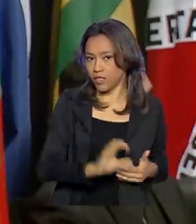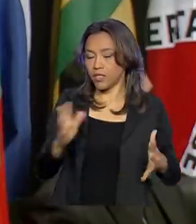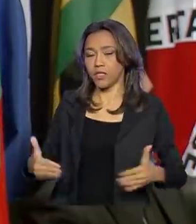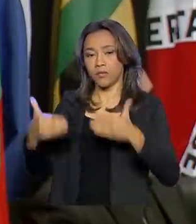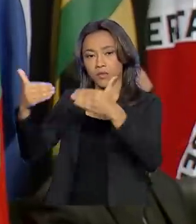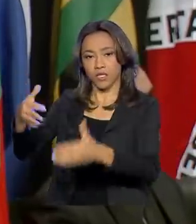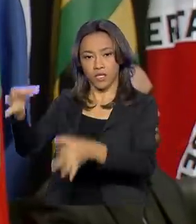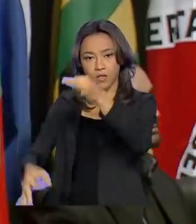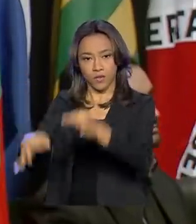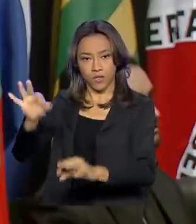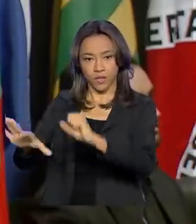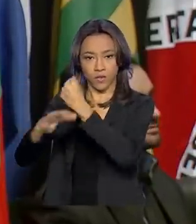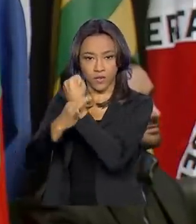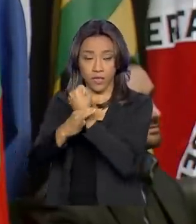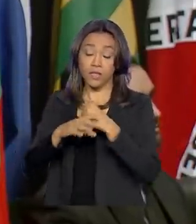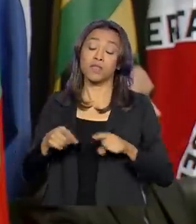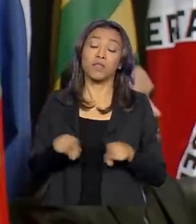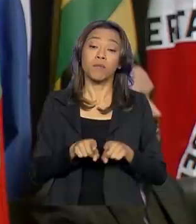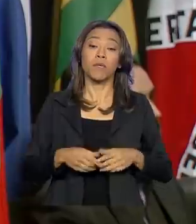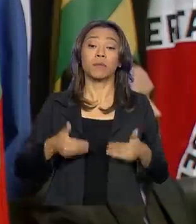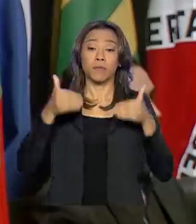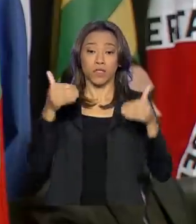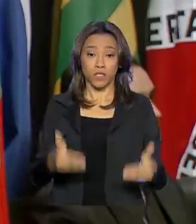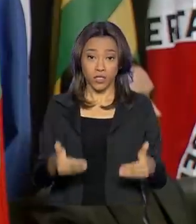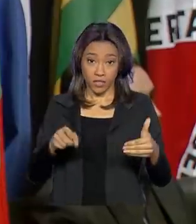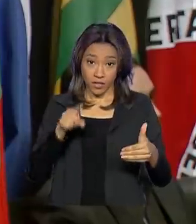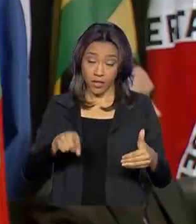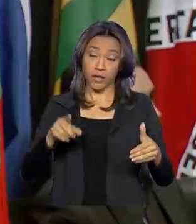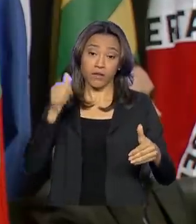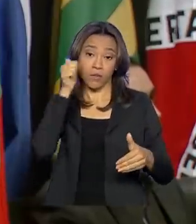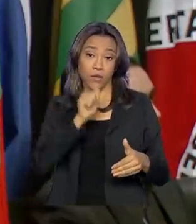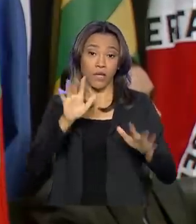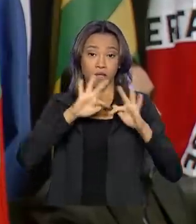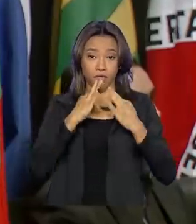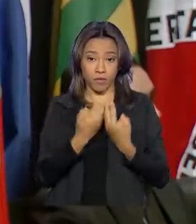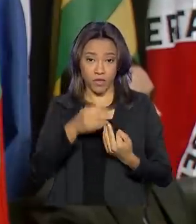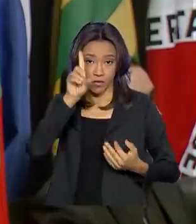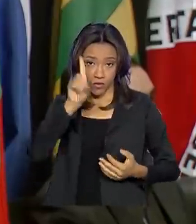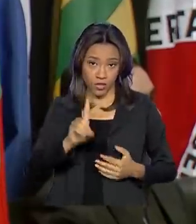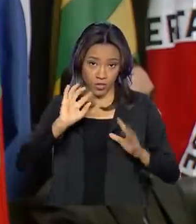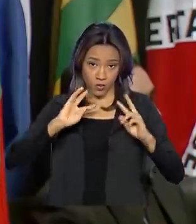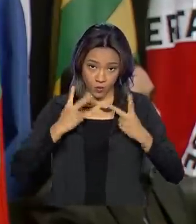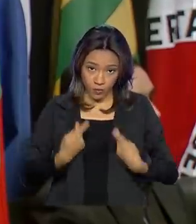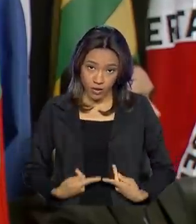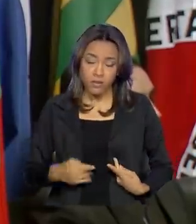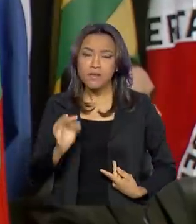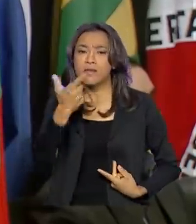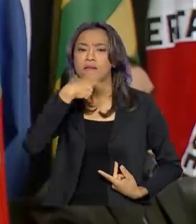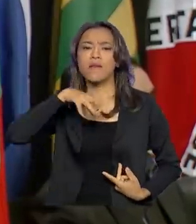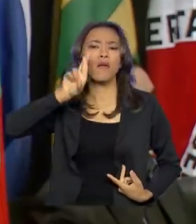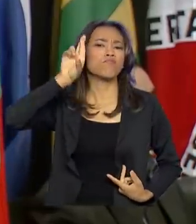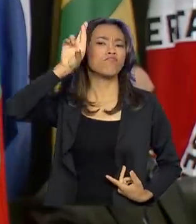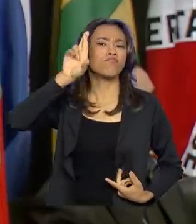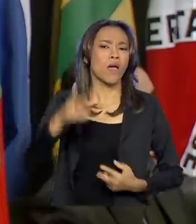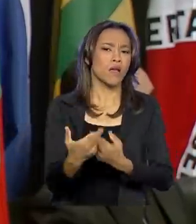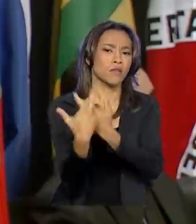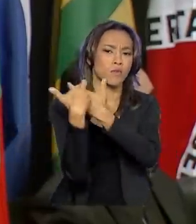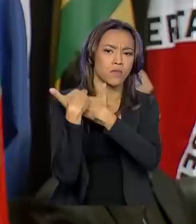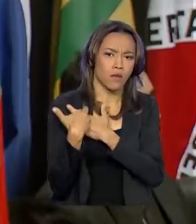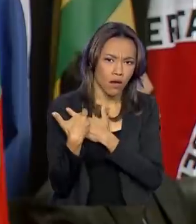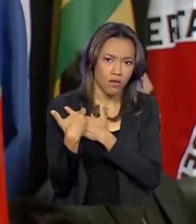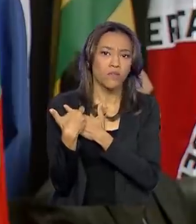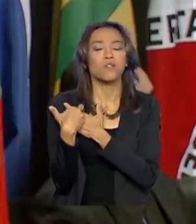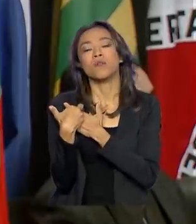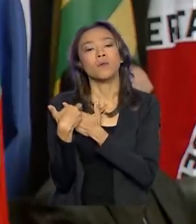Segurança Pública e da família, da mulher da família e dos direitos humanos. E quem é responsável pelo tratamento